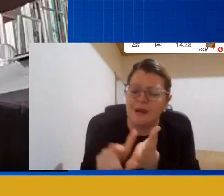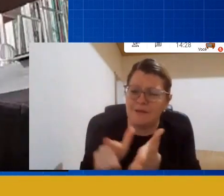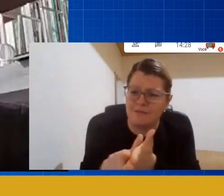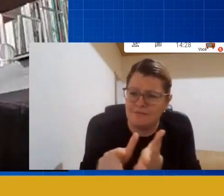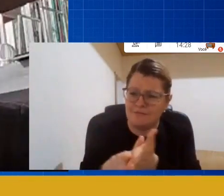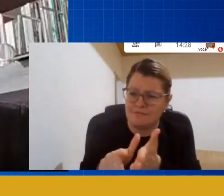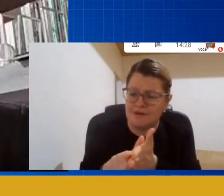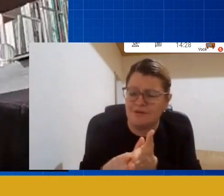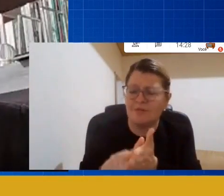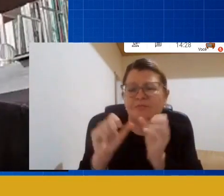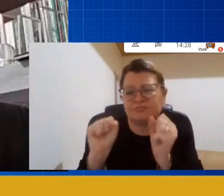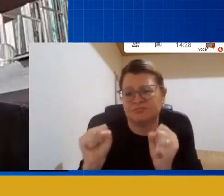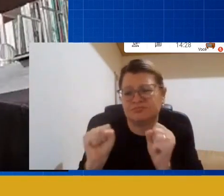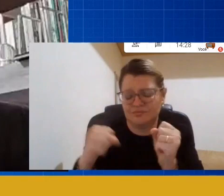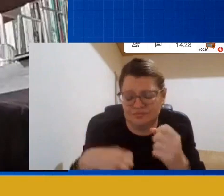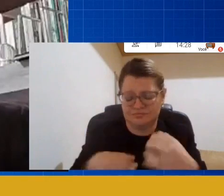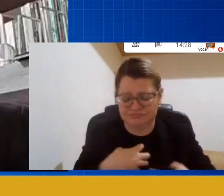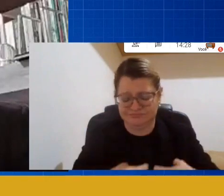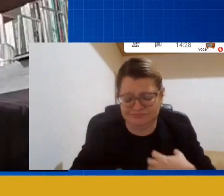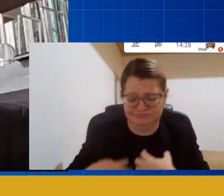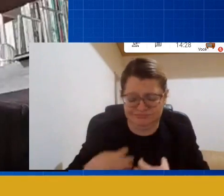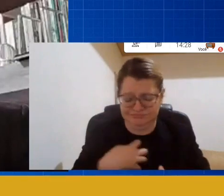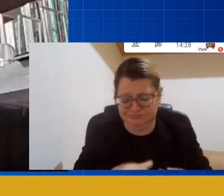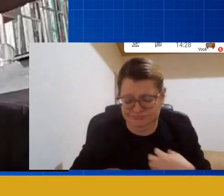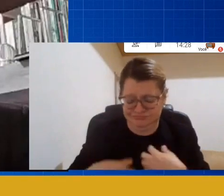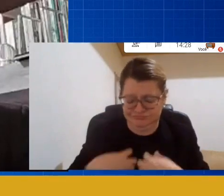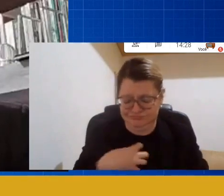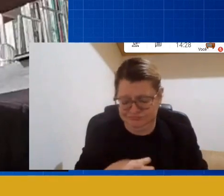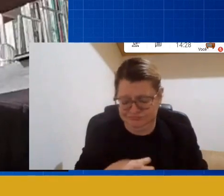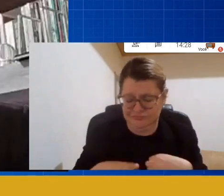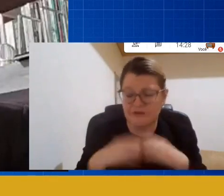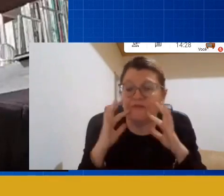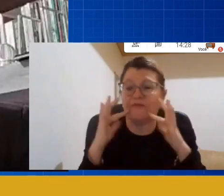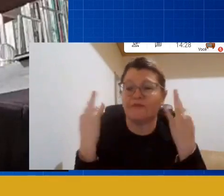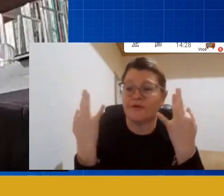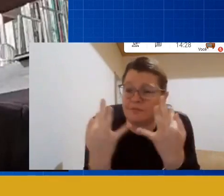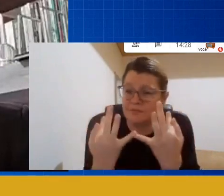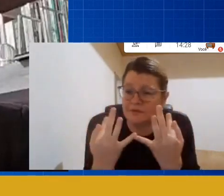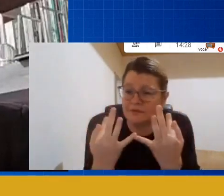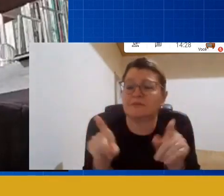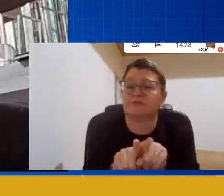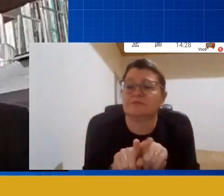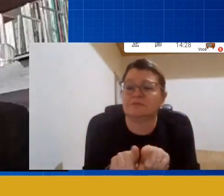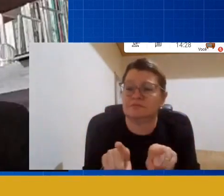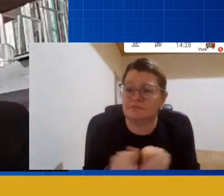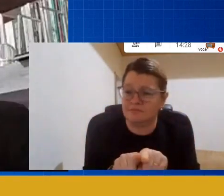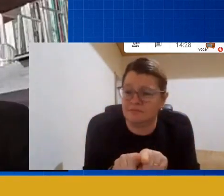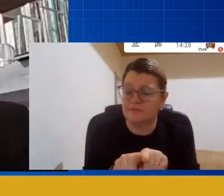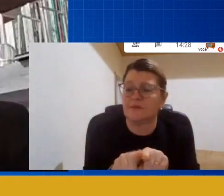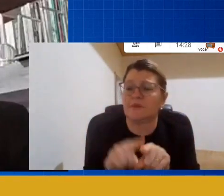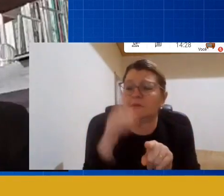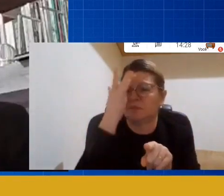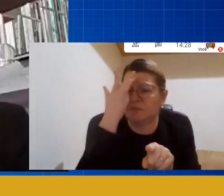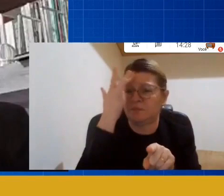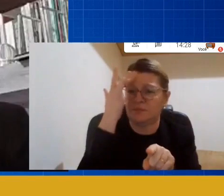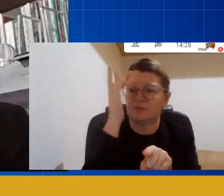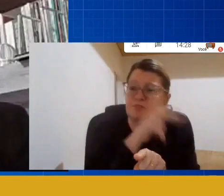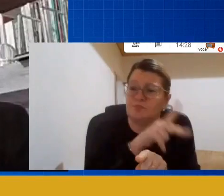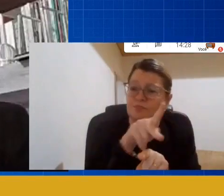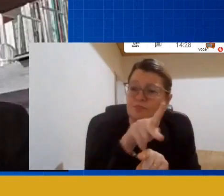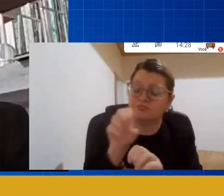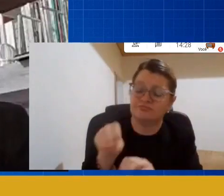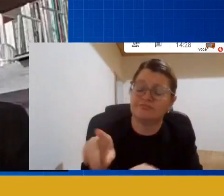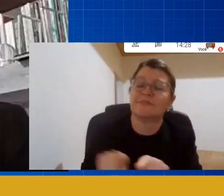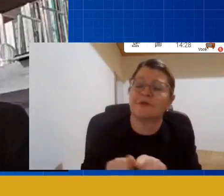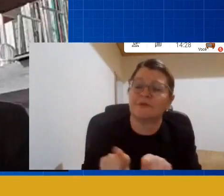frustrada, vai frustrar a família, vai frustrar o educador que está tentando trabalhar dessa forma e no final de tudo isso